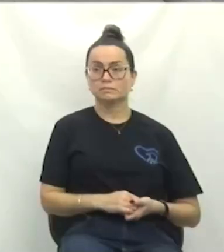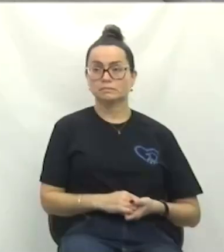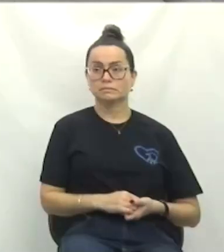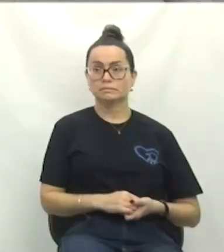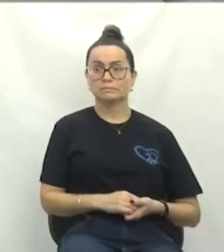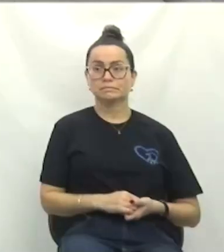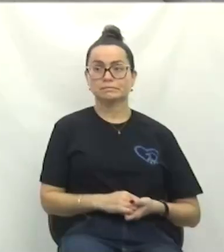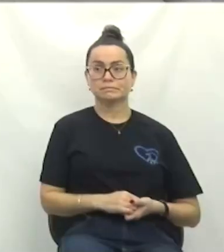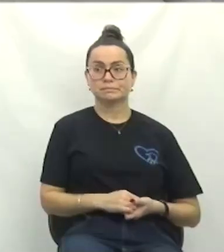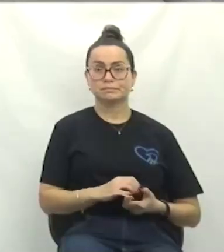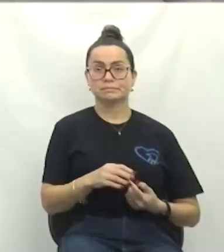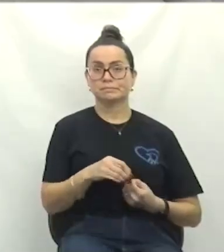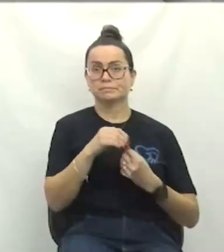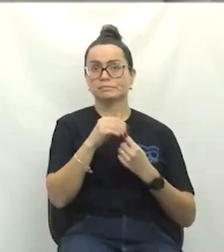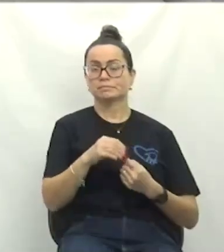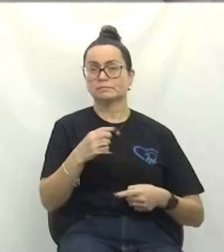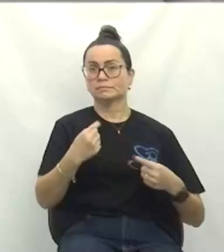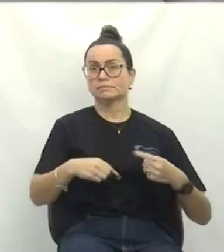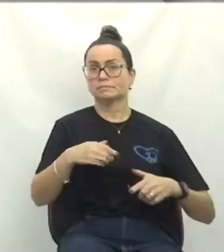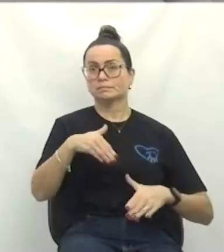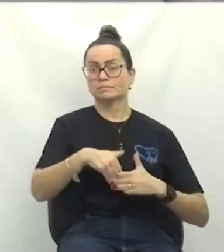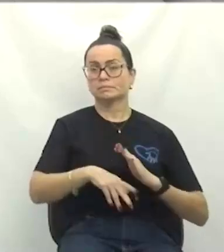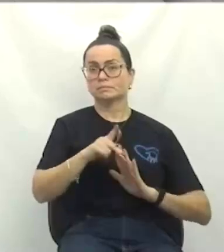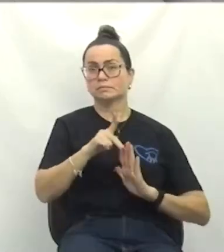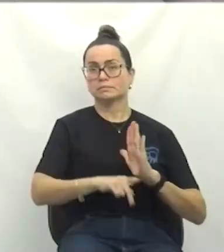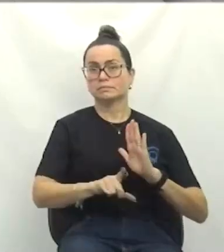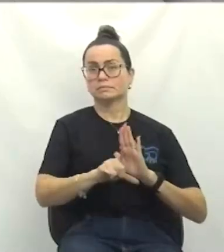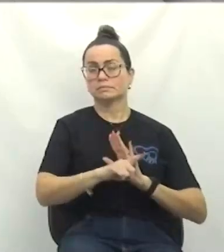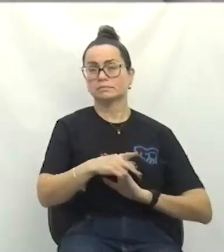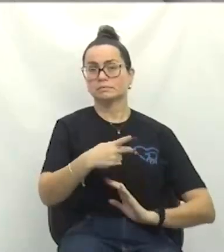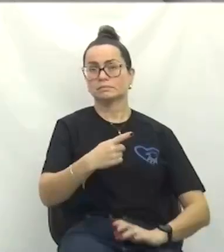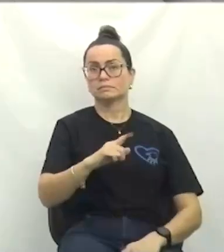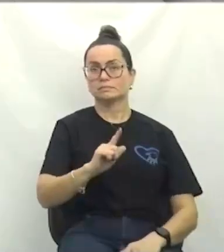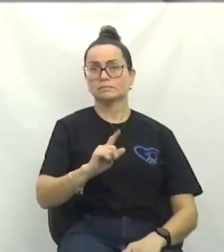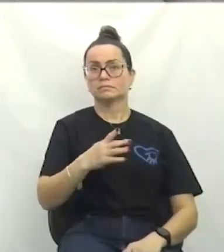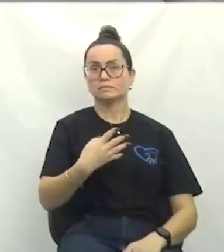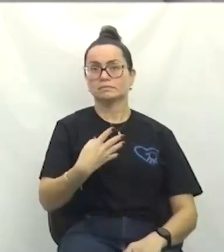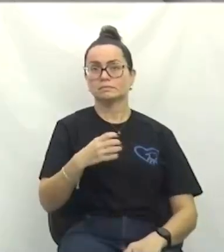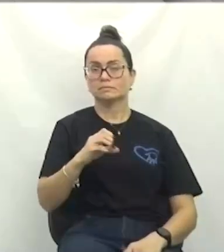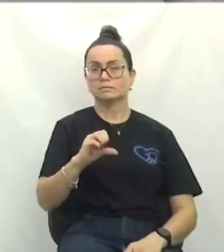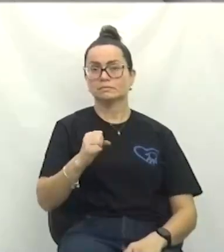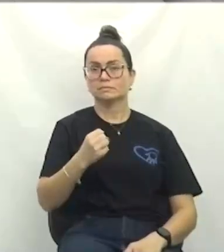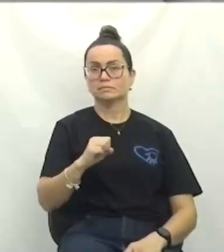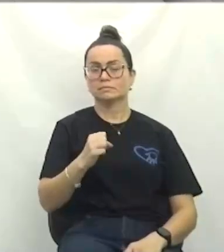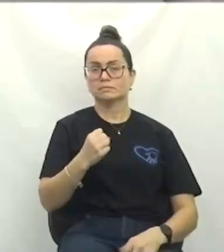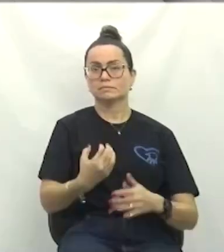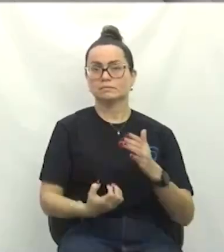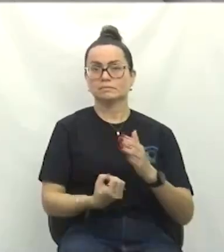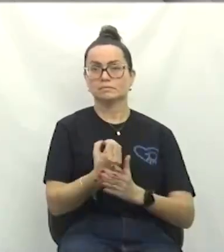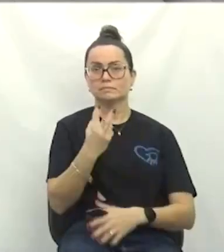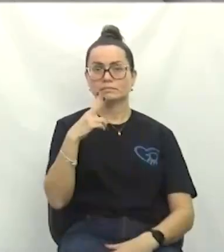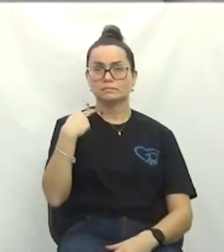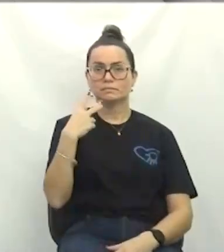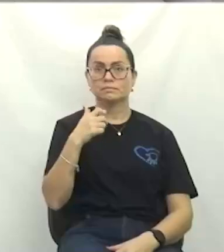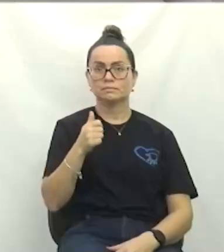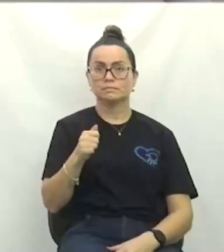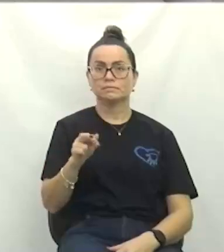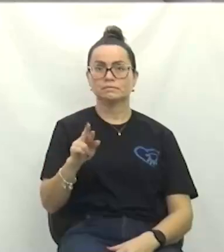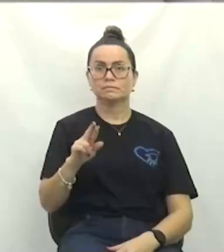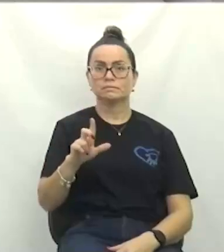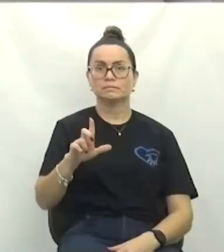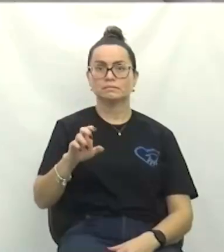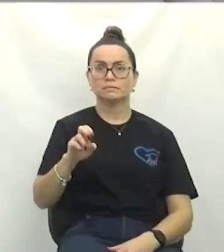Em única discussão e votação, o projeto de lei PL 48, de autoria do vereador Arleu da Silveira,